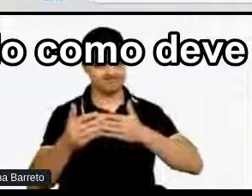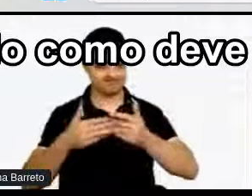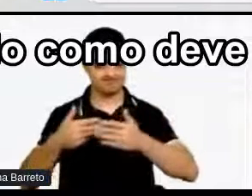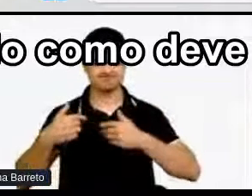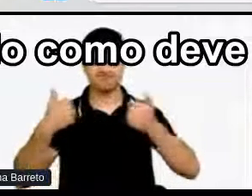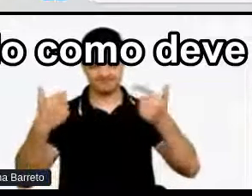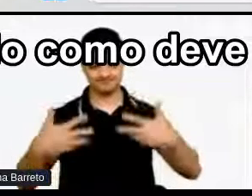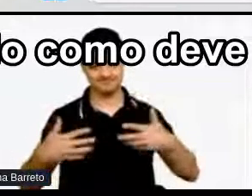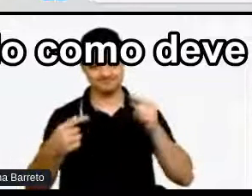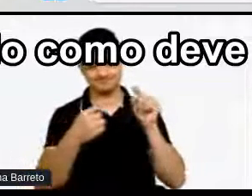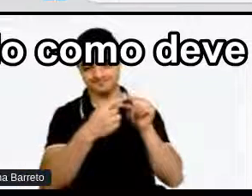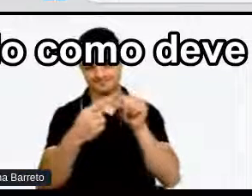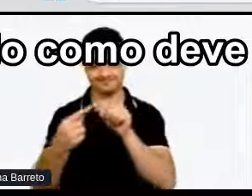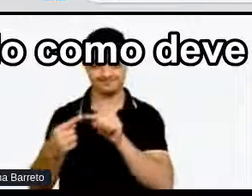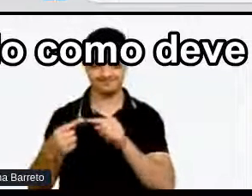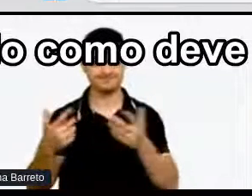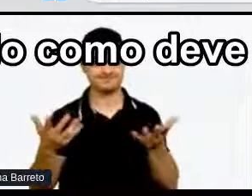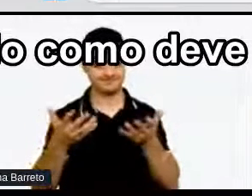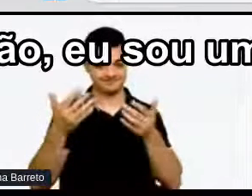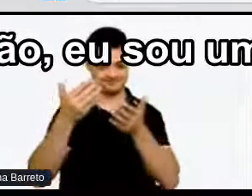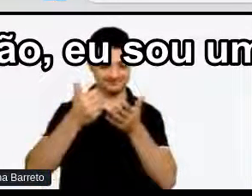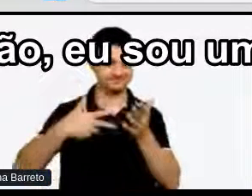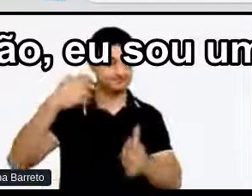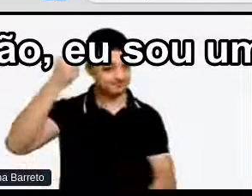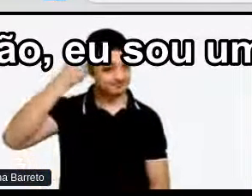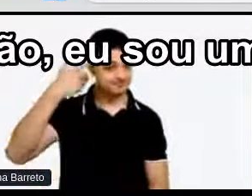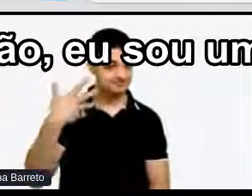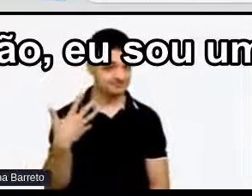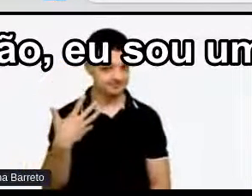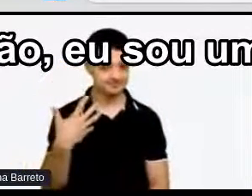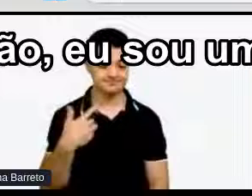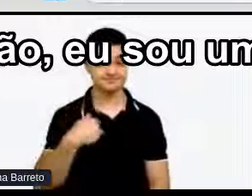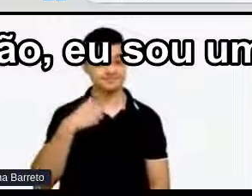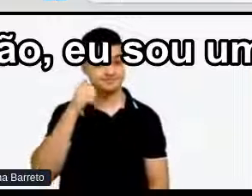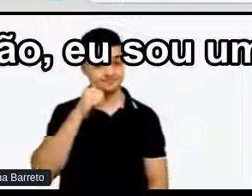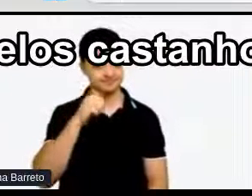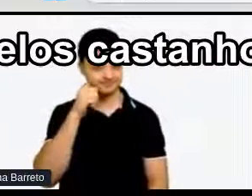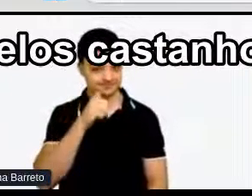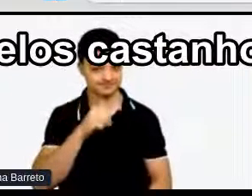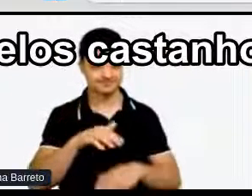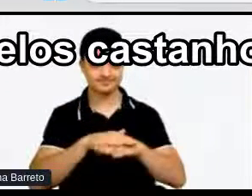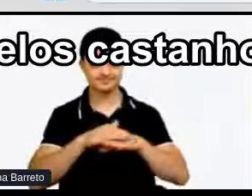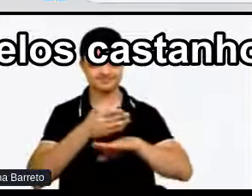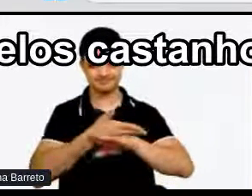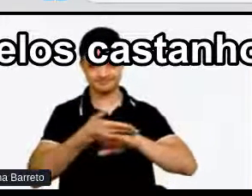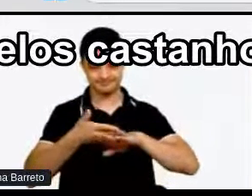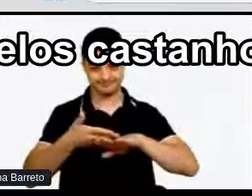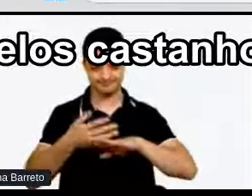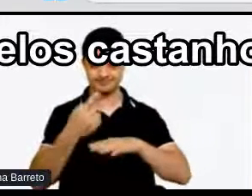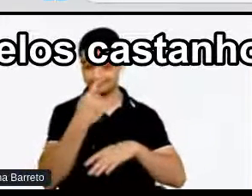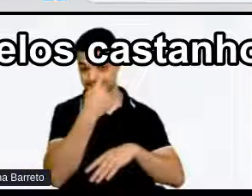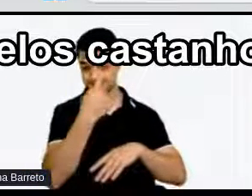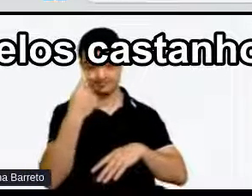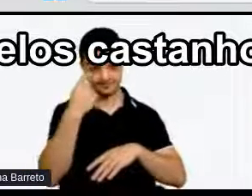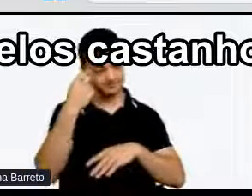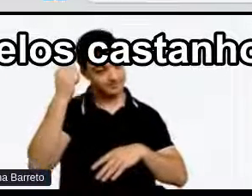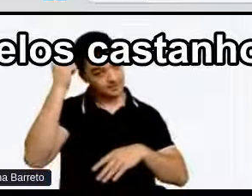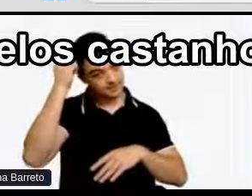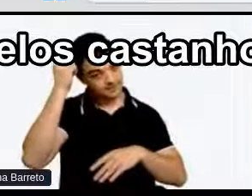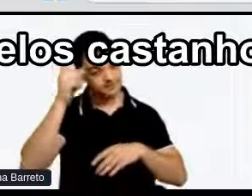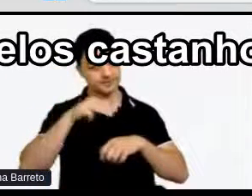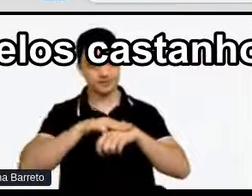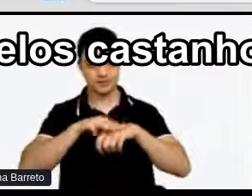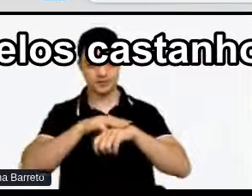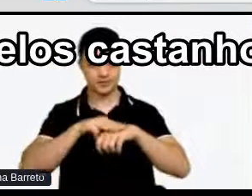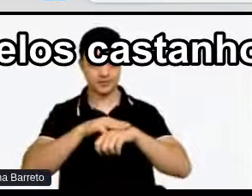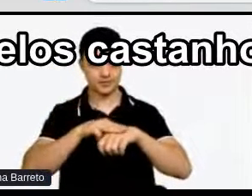Como deve ser agora A minha autodescrição Então eu sou uma mulher branca Tenho olhos e cabelos castanhos